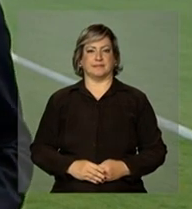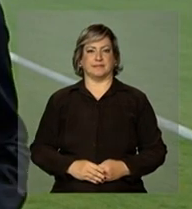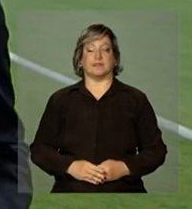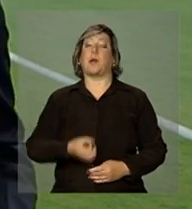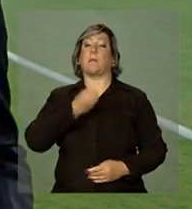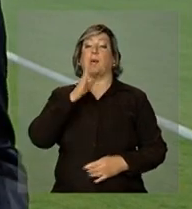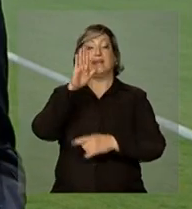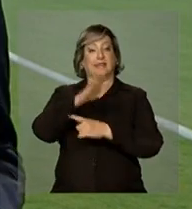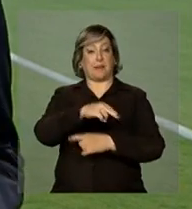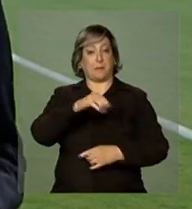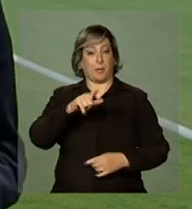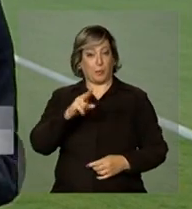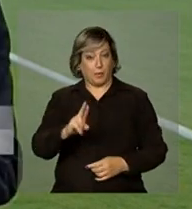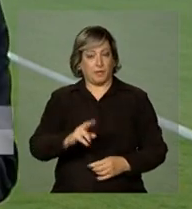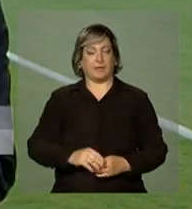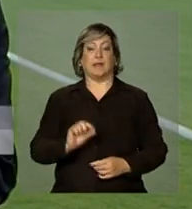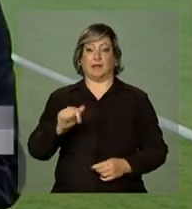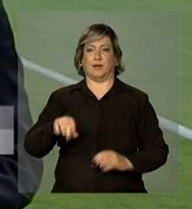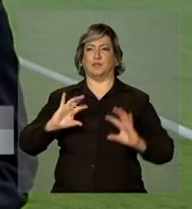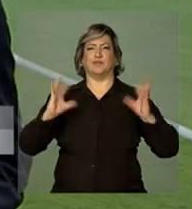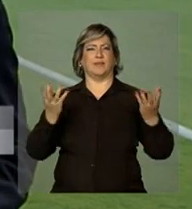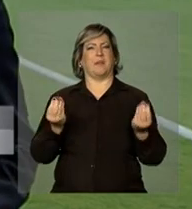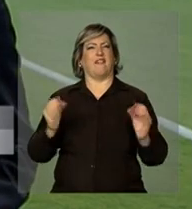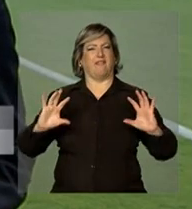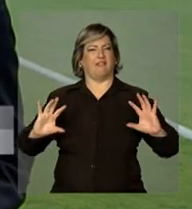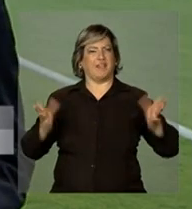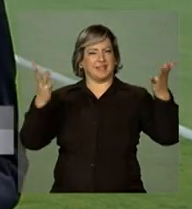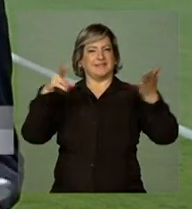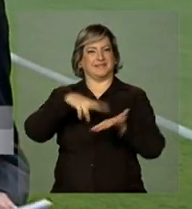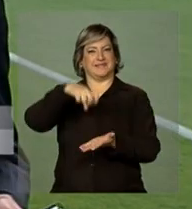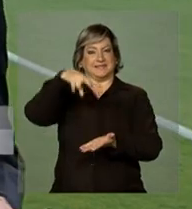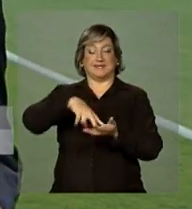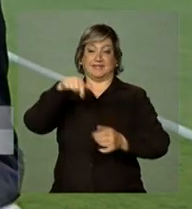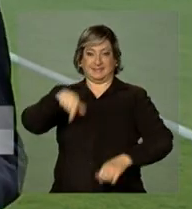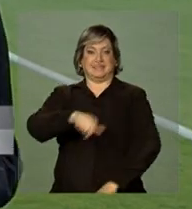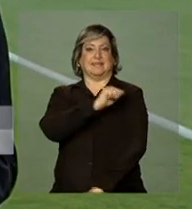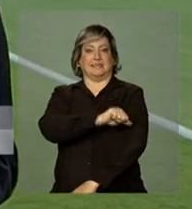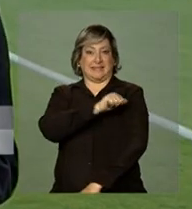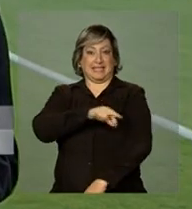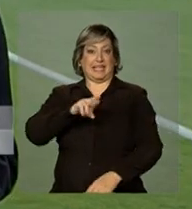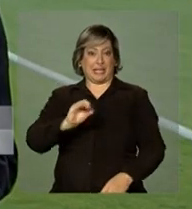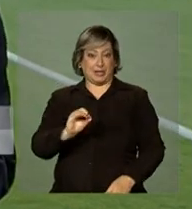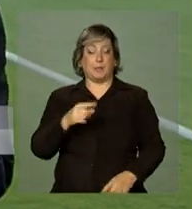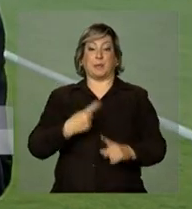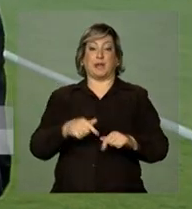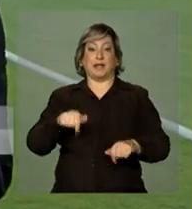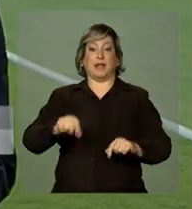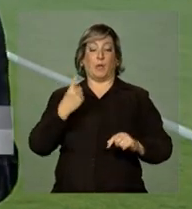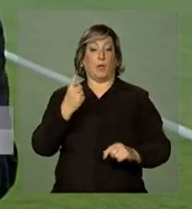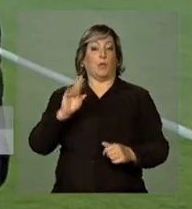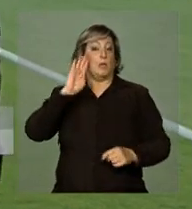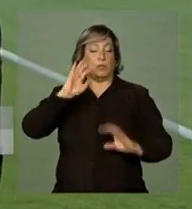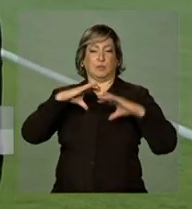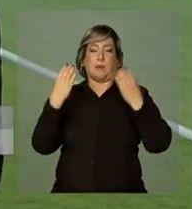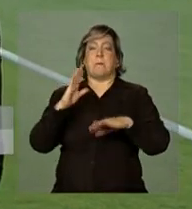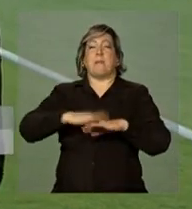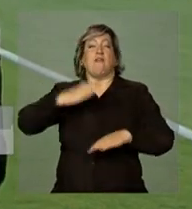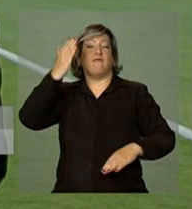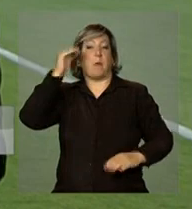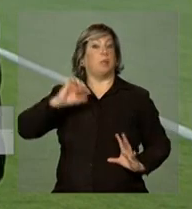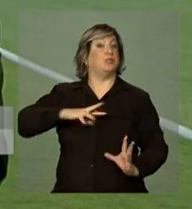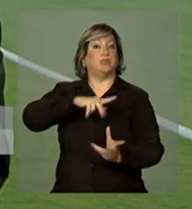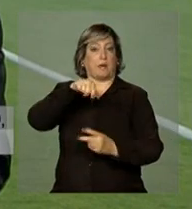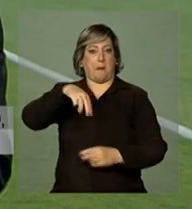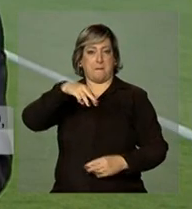Boa tarde, Malu. O clima é de muita festa aqui no Rio de Janeiro. Isso porque um dos estádios mais famosos do